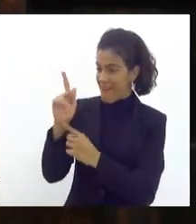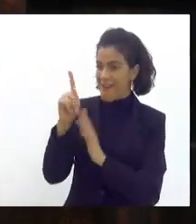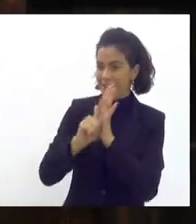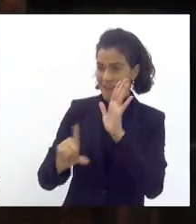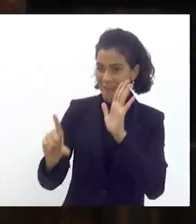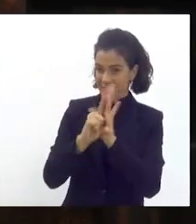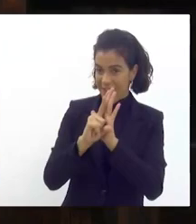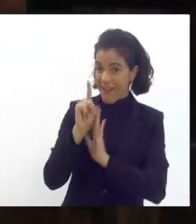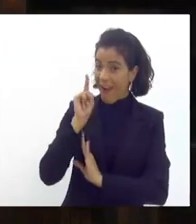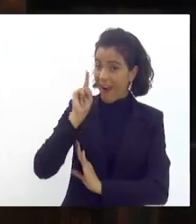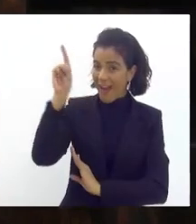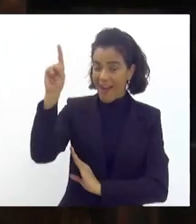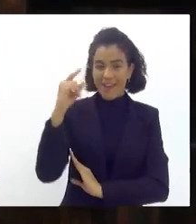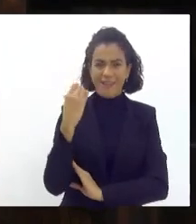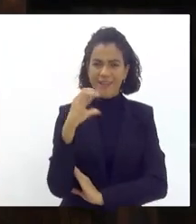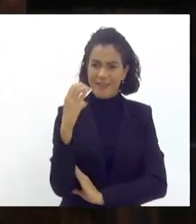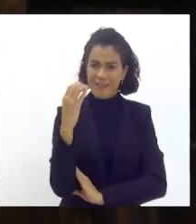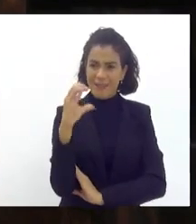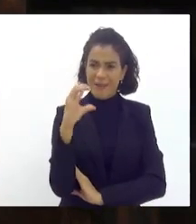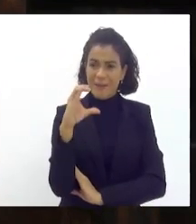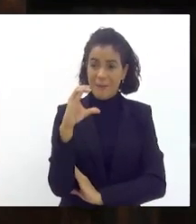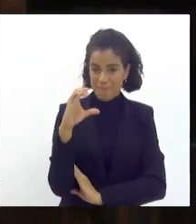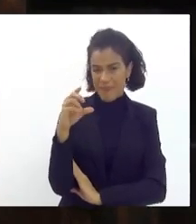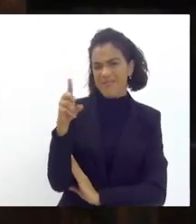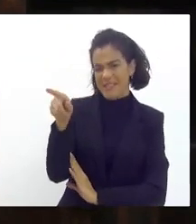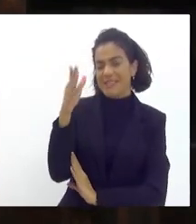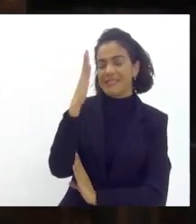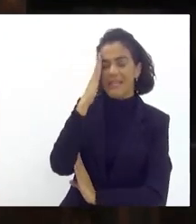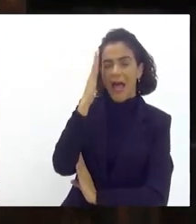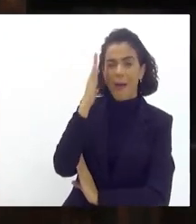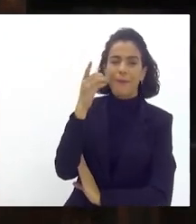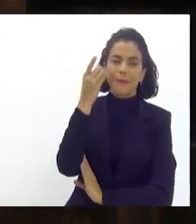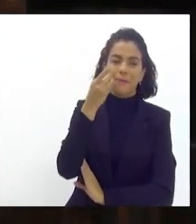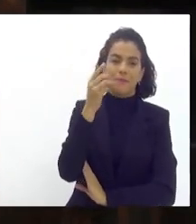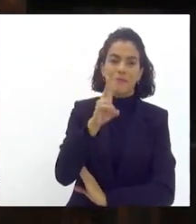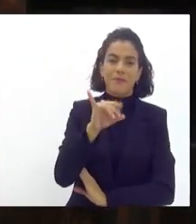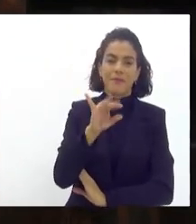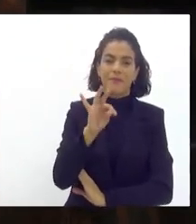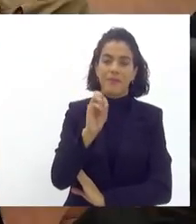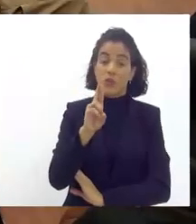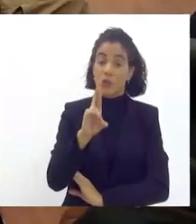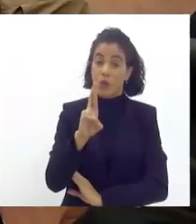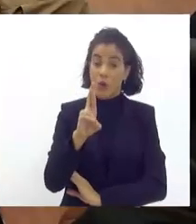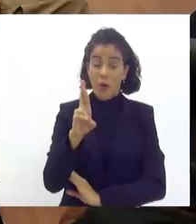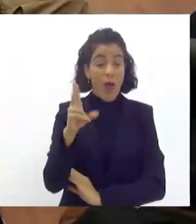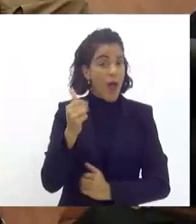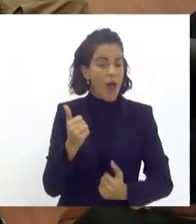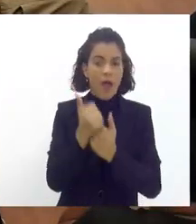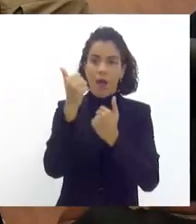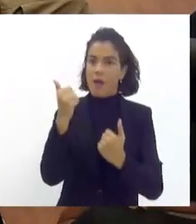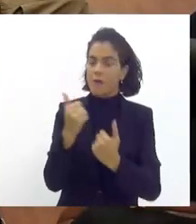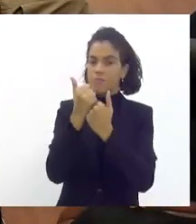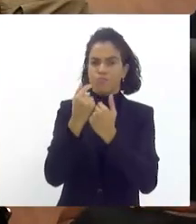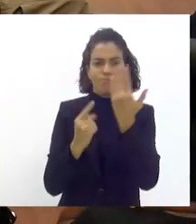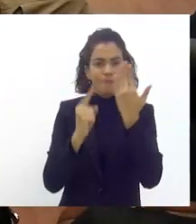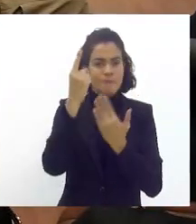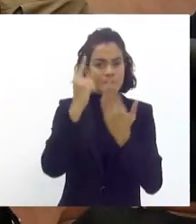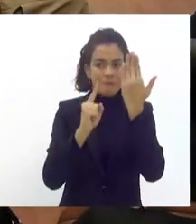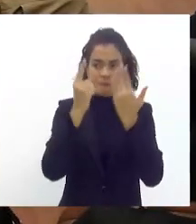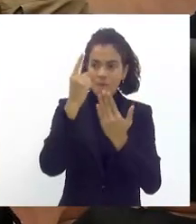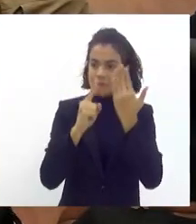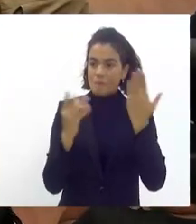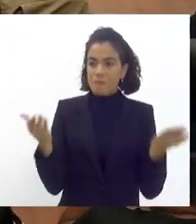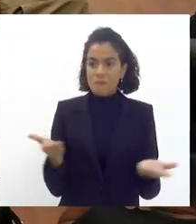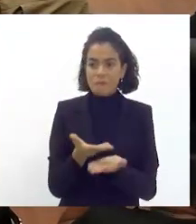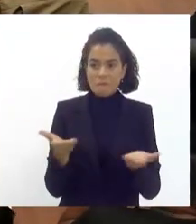Niterói que a gente consiga Niterói Vitor sabe muito bem disso deputado Vitor apoia muito o carnaval da nossa cidade hoje nós temos